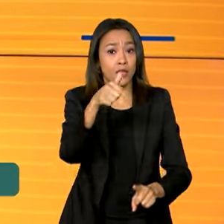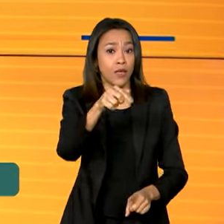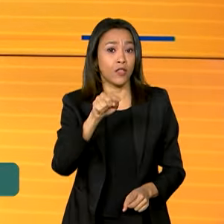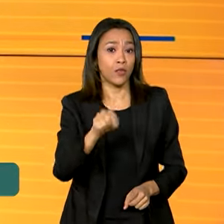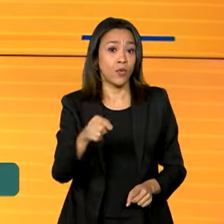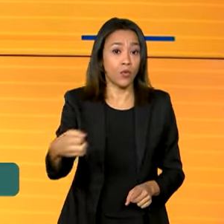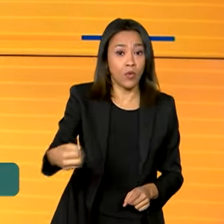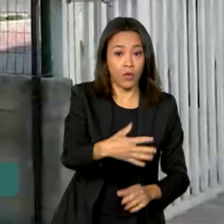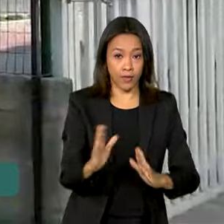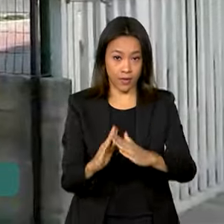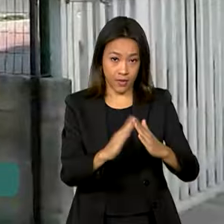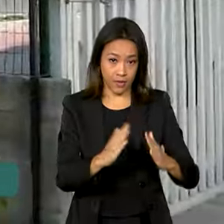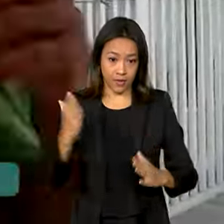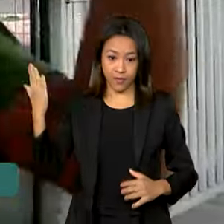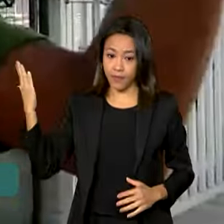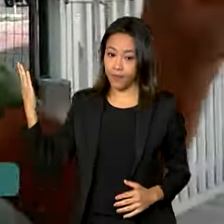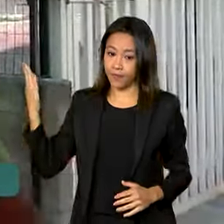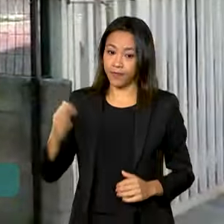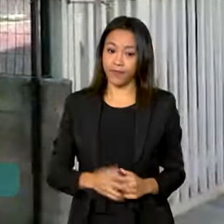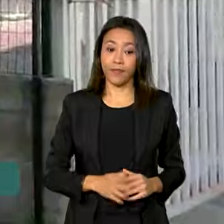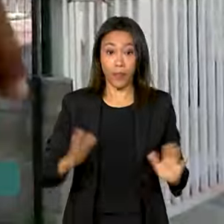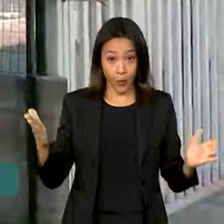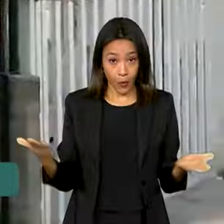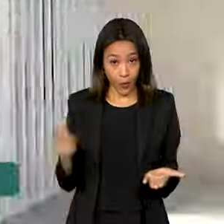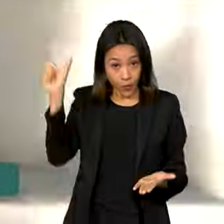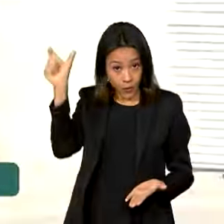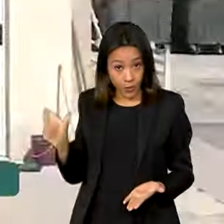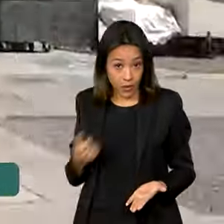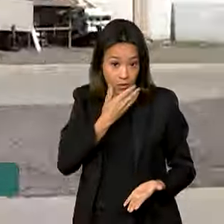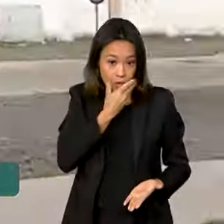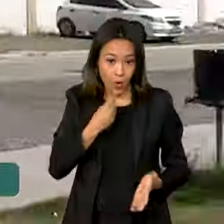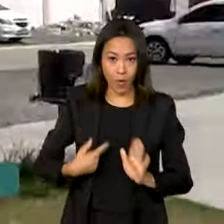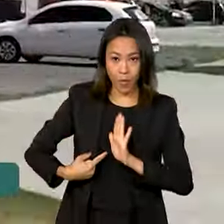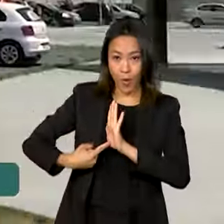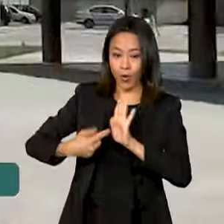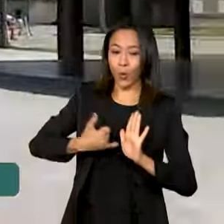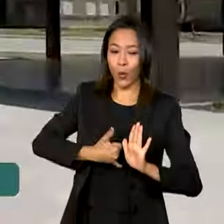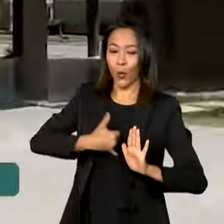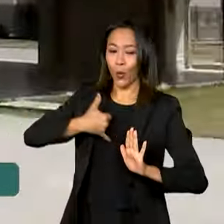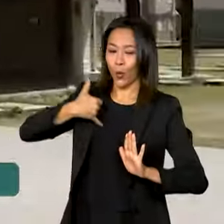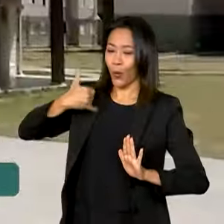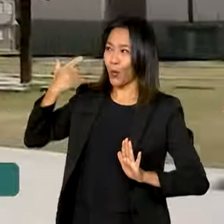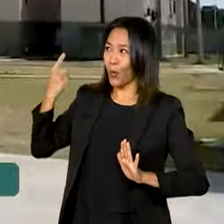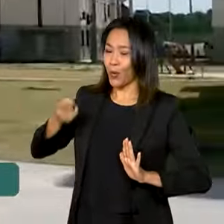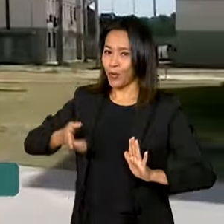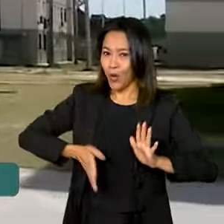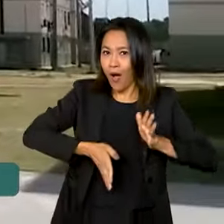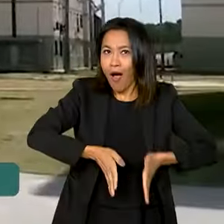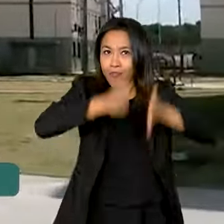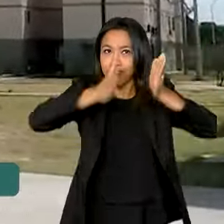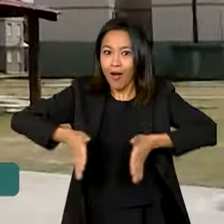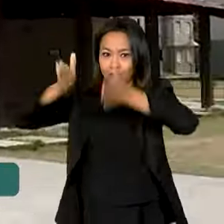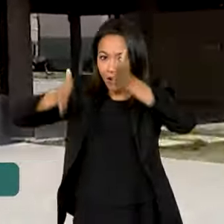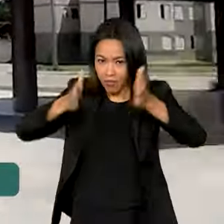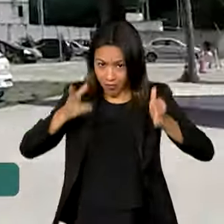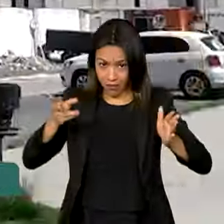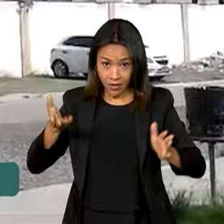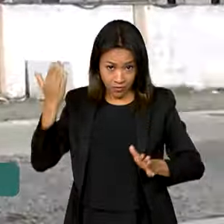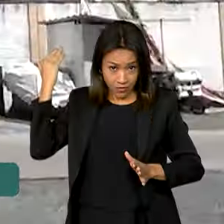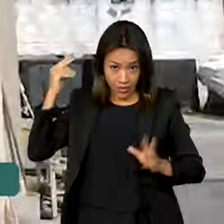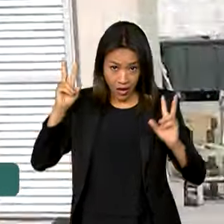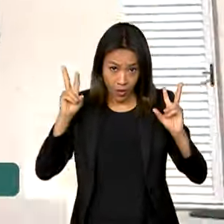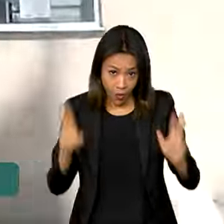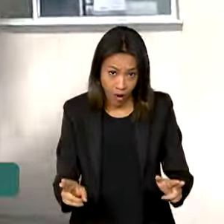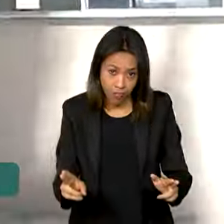habitacionais. Hoje, a de Milson mostra orgulhoso o condomínio em que mora, mas nem sempre foi assim.